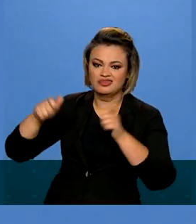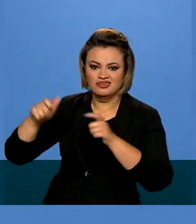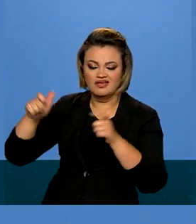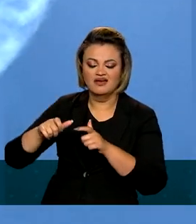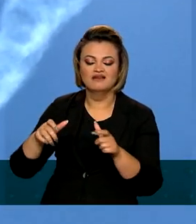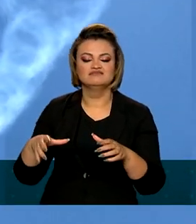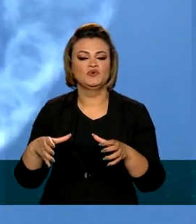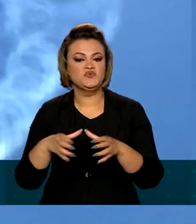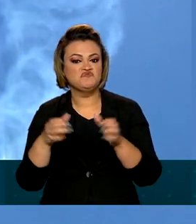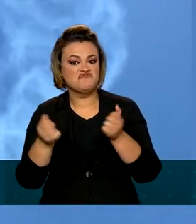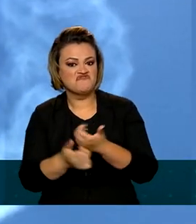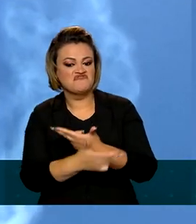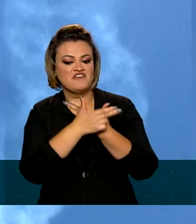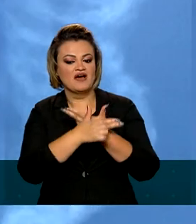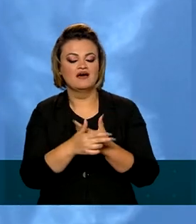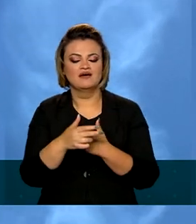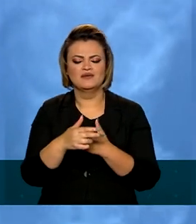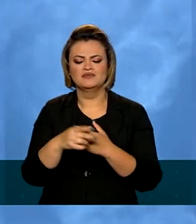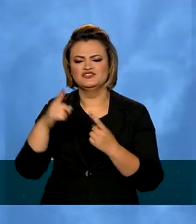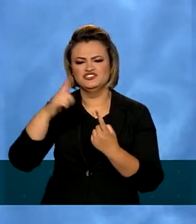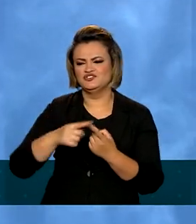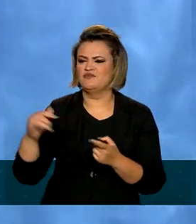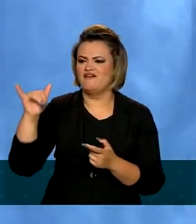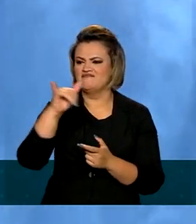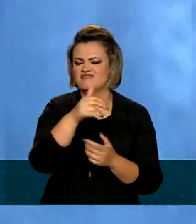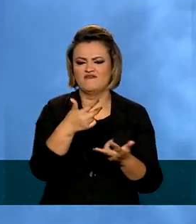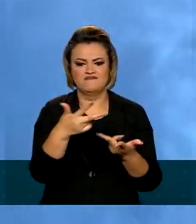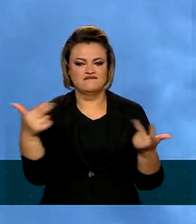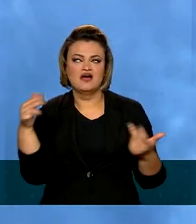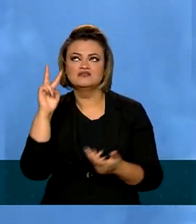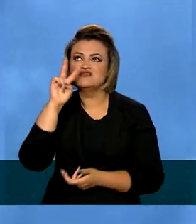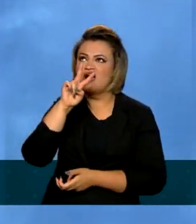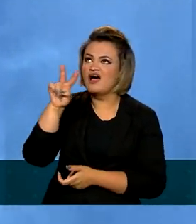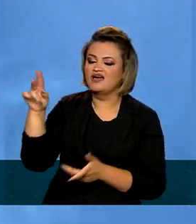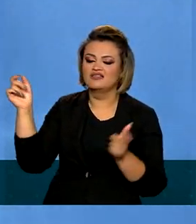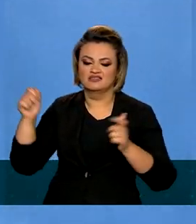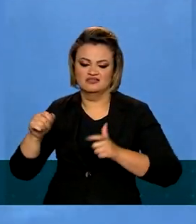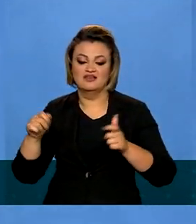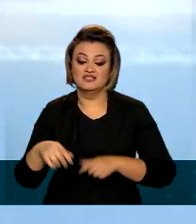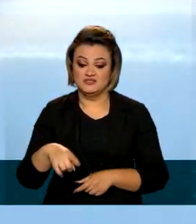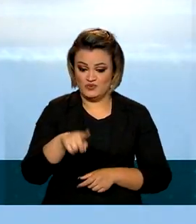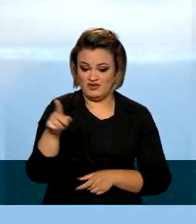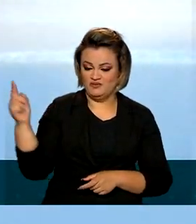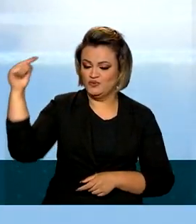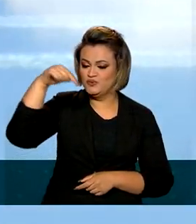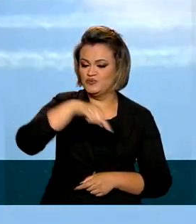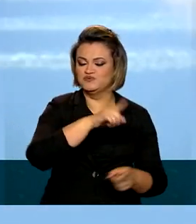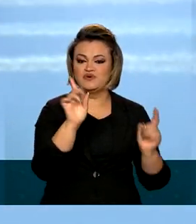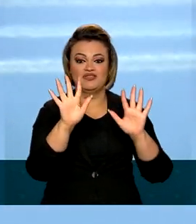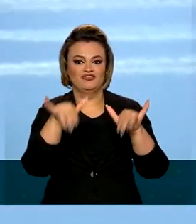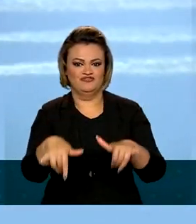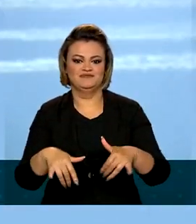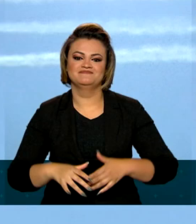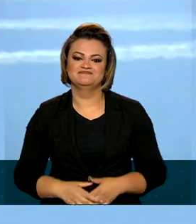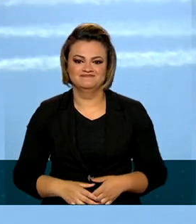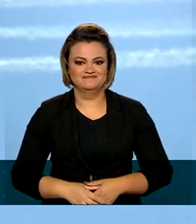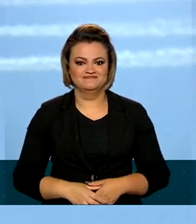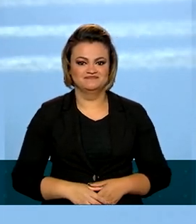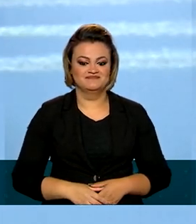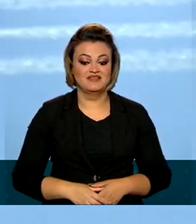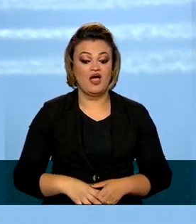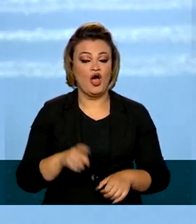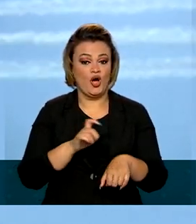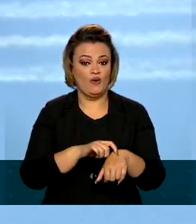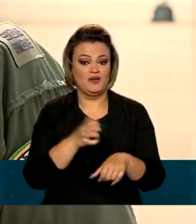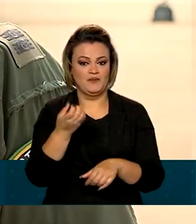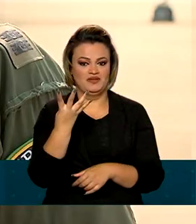Força Aérea e de aeronaves civis e teremos também a Esquadrilha da Fumaça finalizando o nosso evento, às